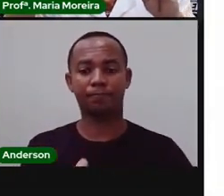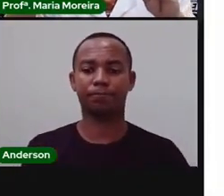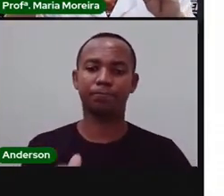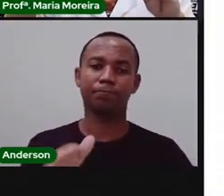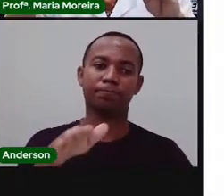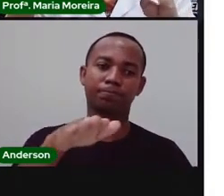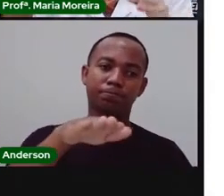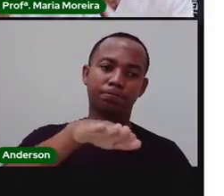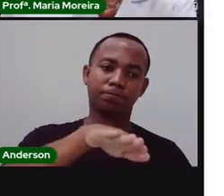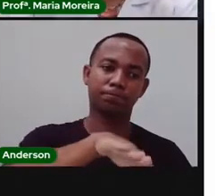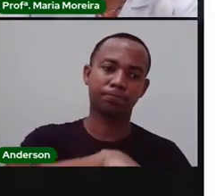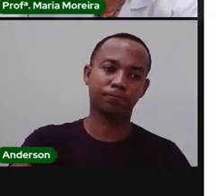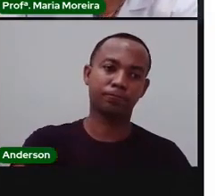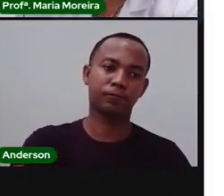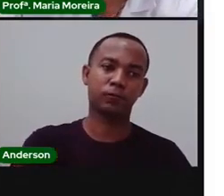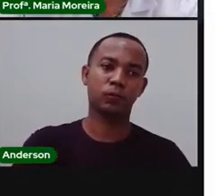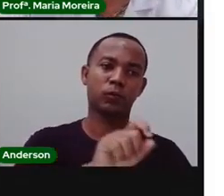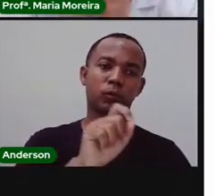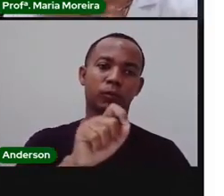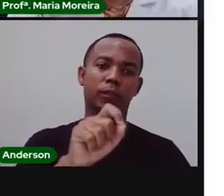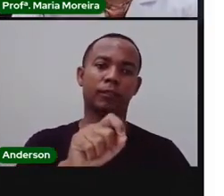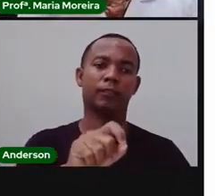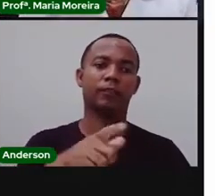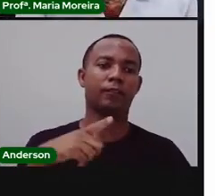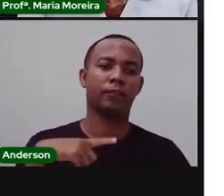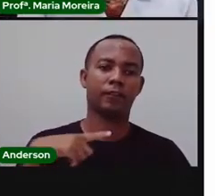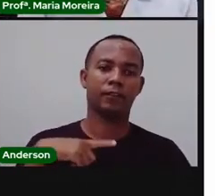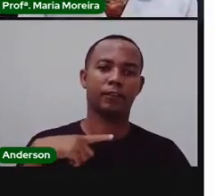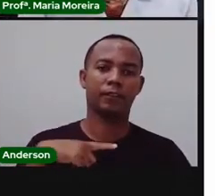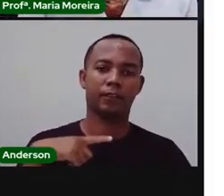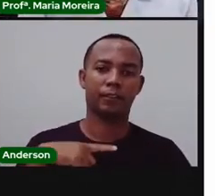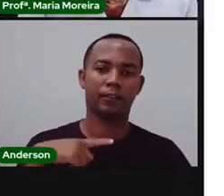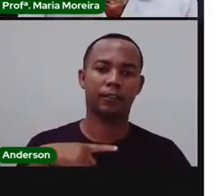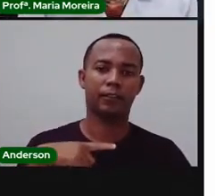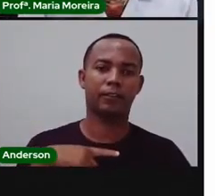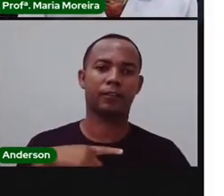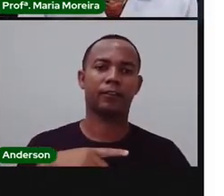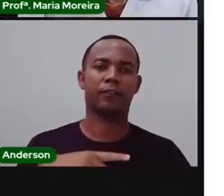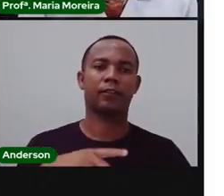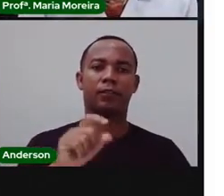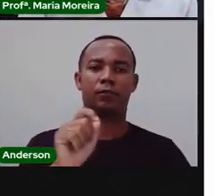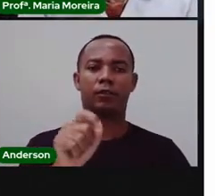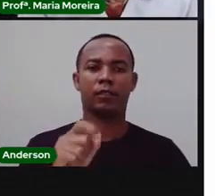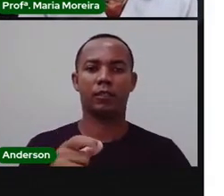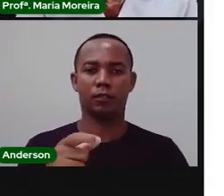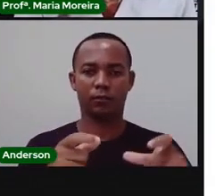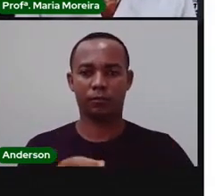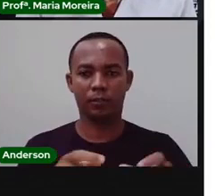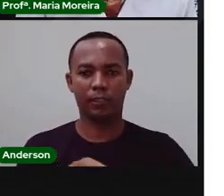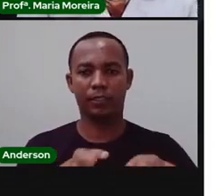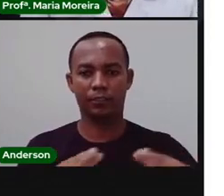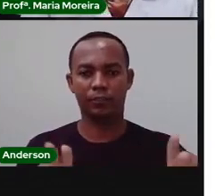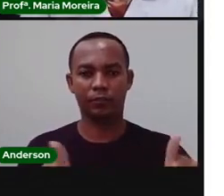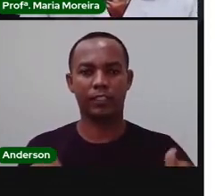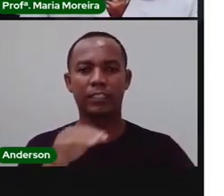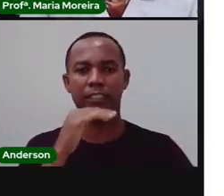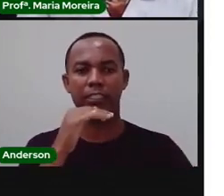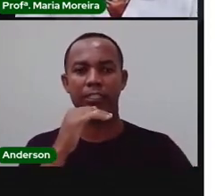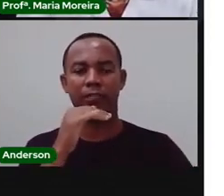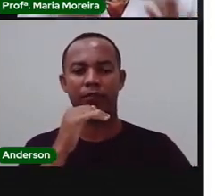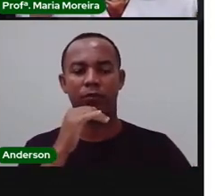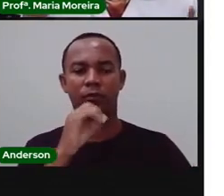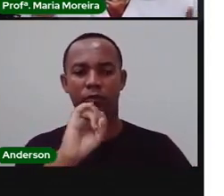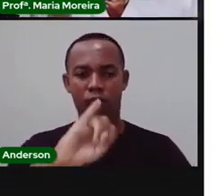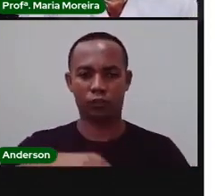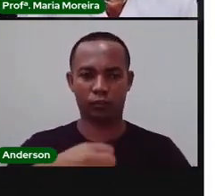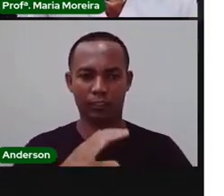mais ou menos assim, e ele forma o quê? Ladeiras. A sua rua tem ladeira, o seu bairro. Então, quem mora lá no Jardim do Cruzeiro,